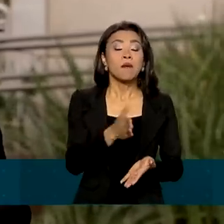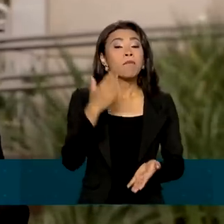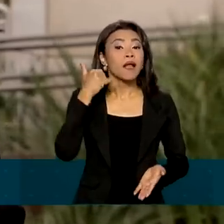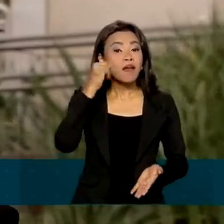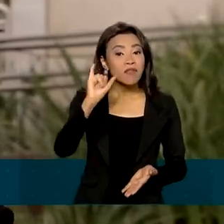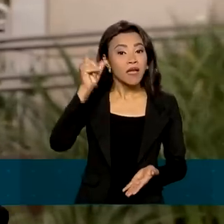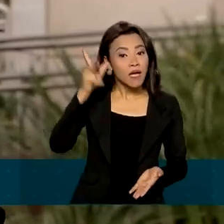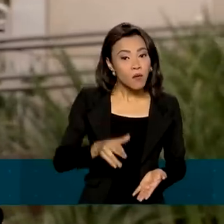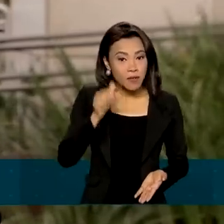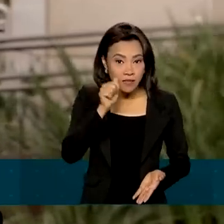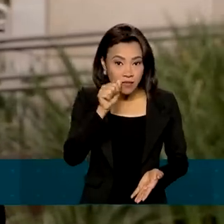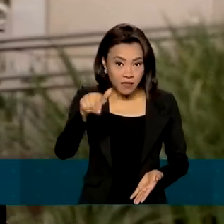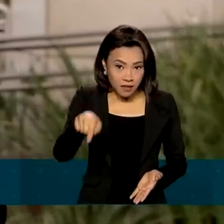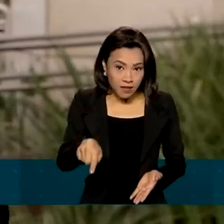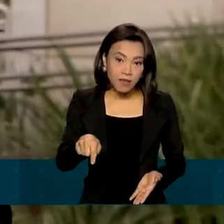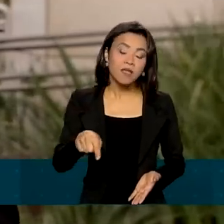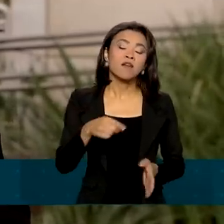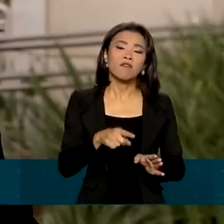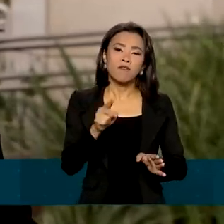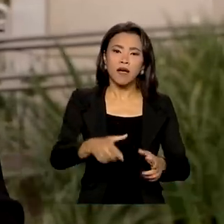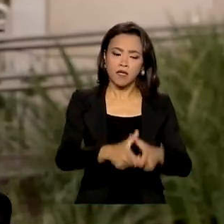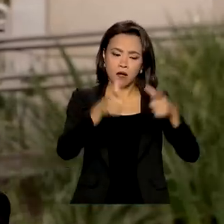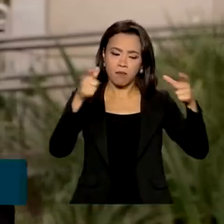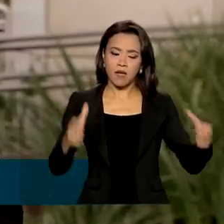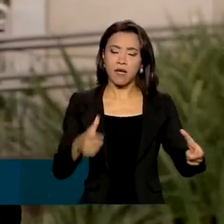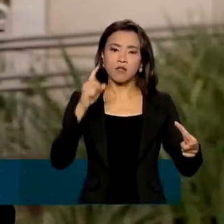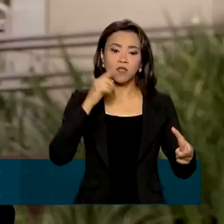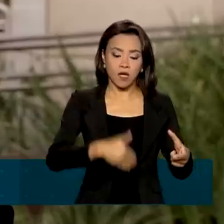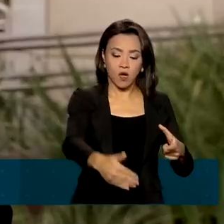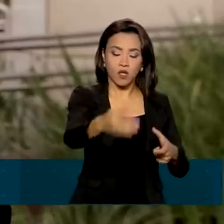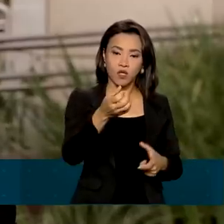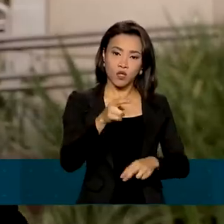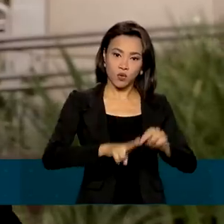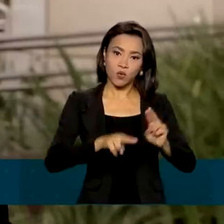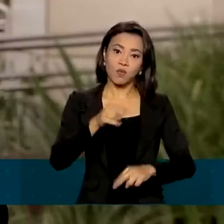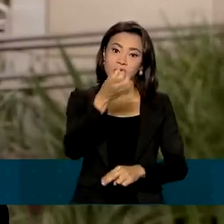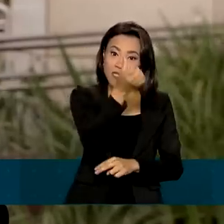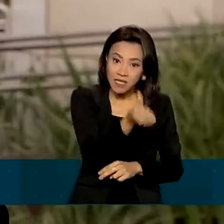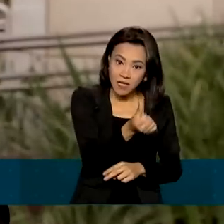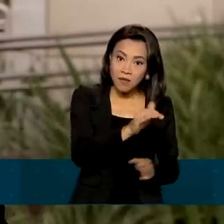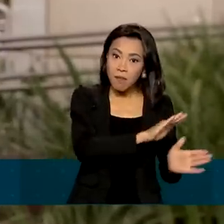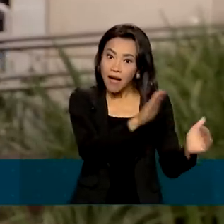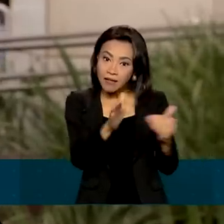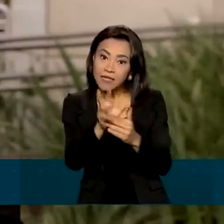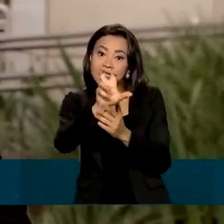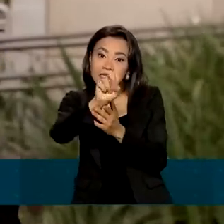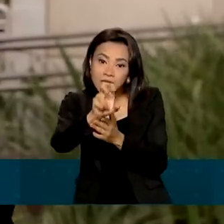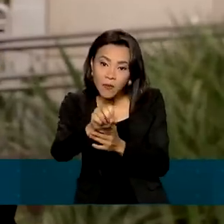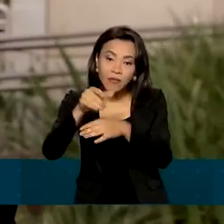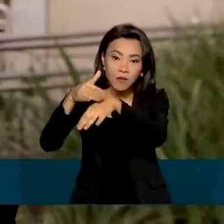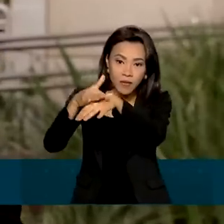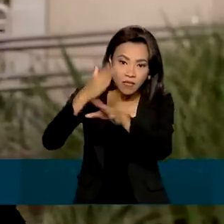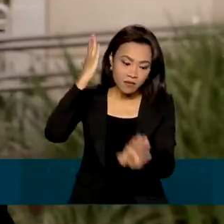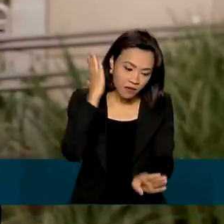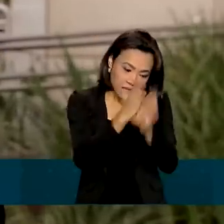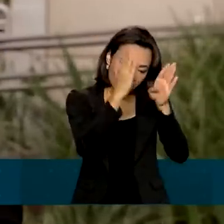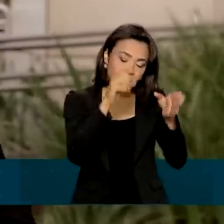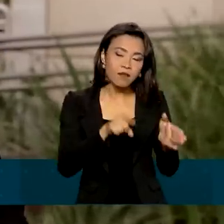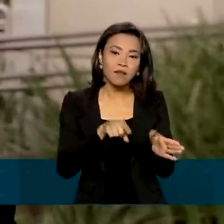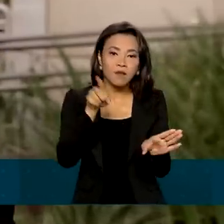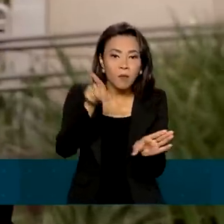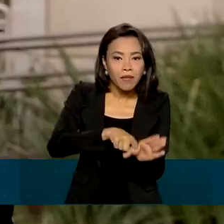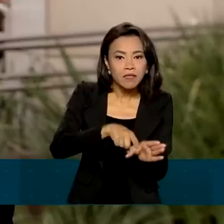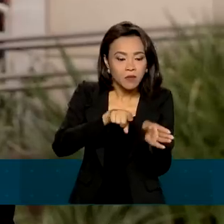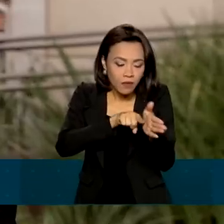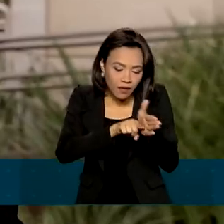governo federal vai ampliar, a partir de junho, de 6 para 50, os diagnósticos do teste do pezinho. O exame